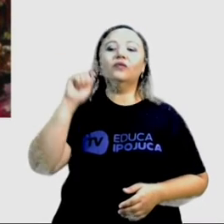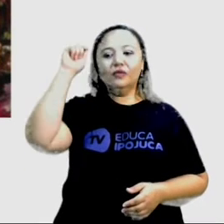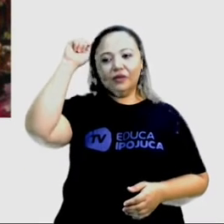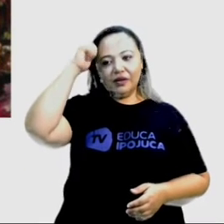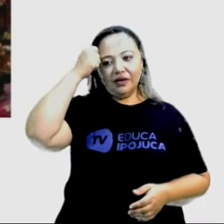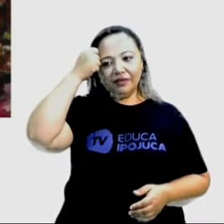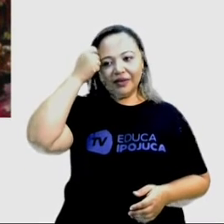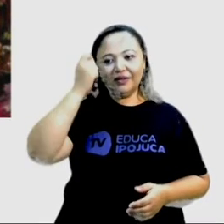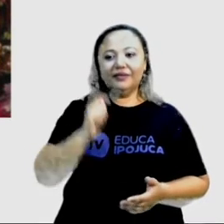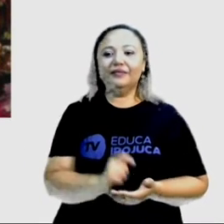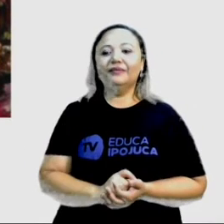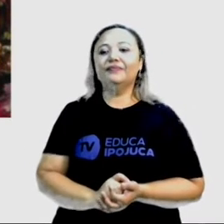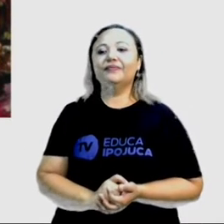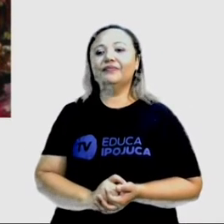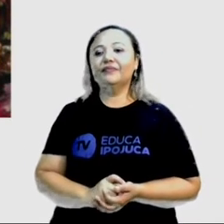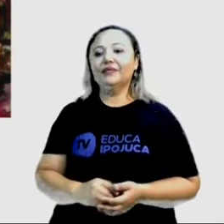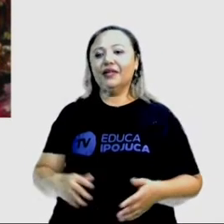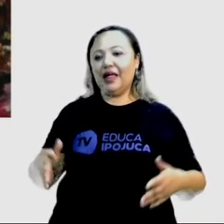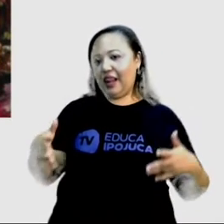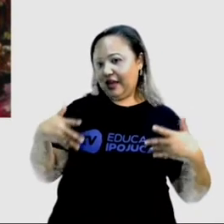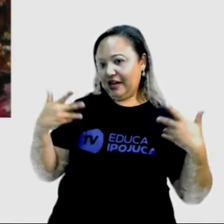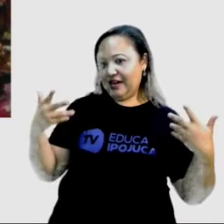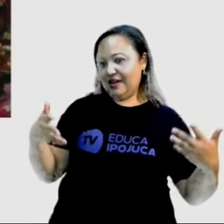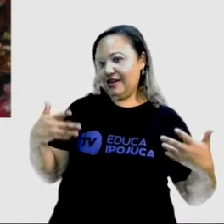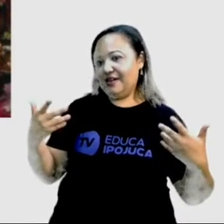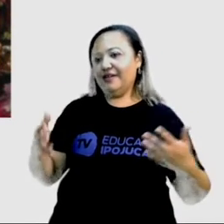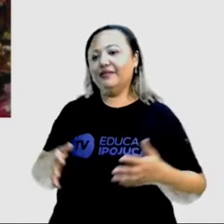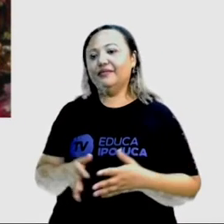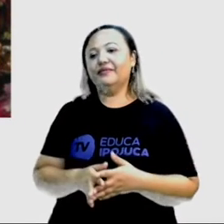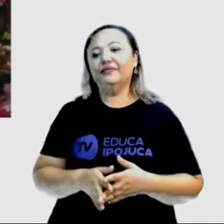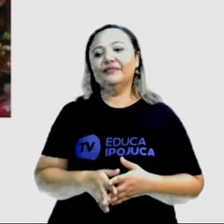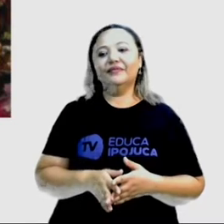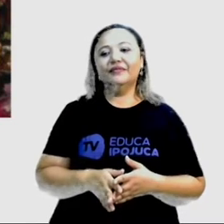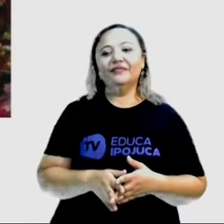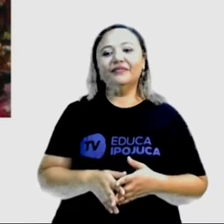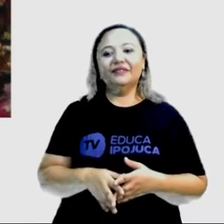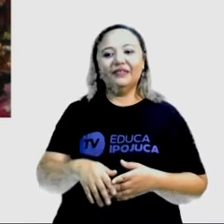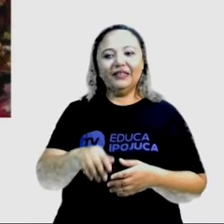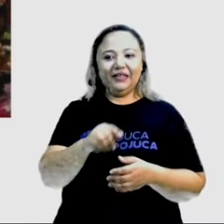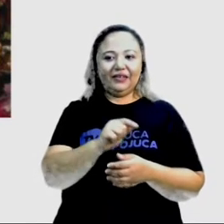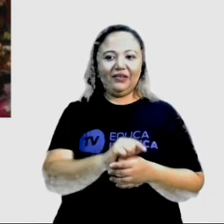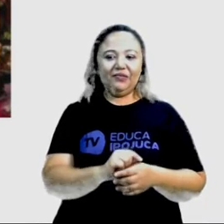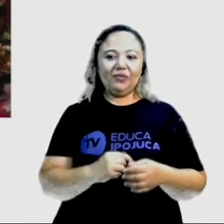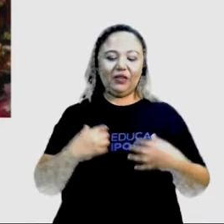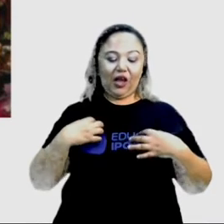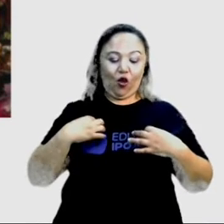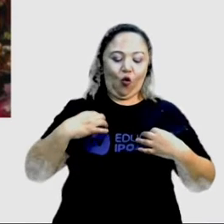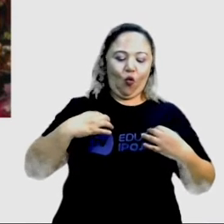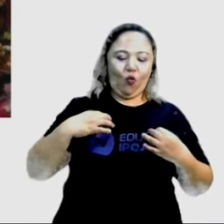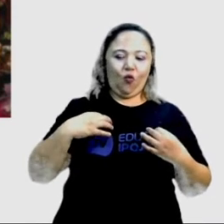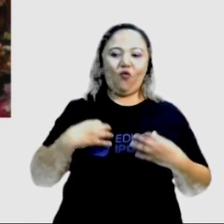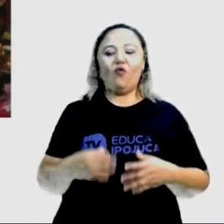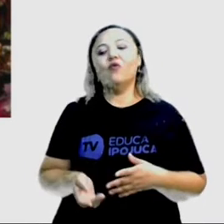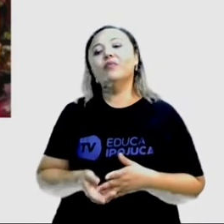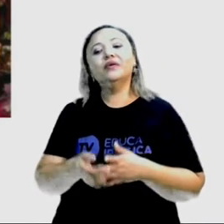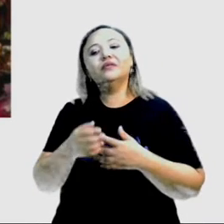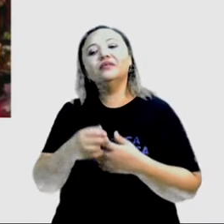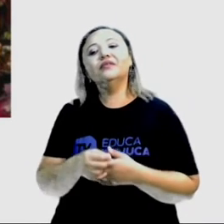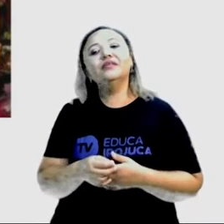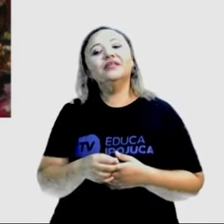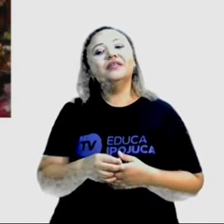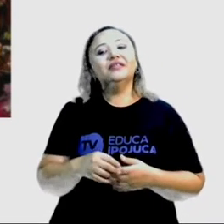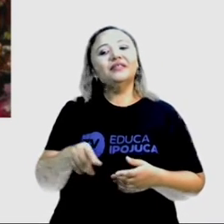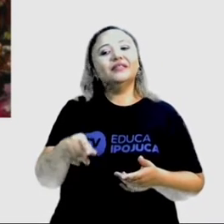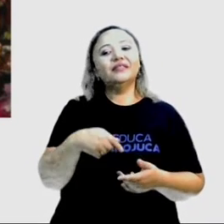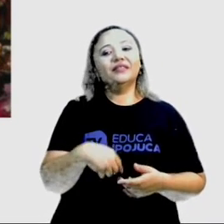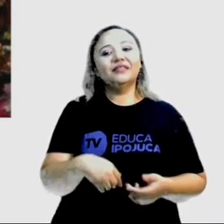tá? Que retrata a alegria, né? Através das suas roupas, das suas vestimentas